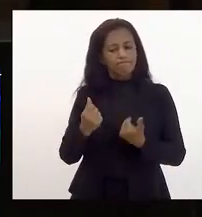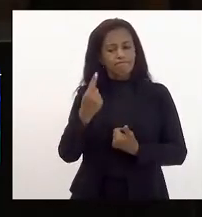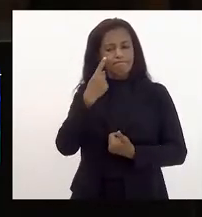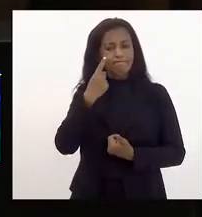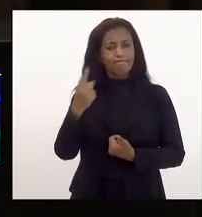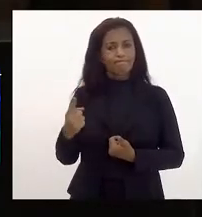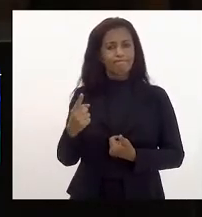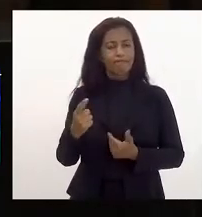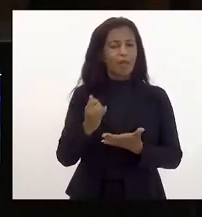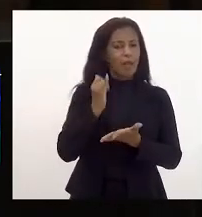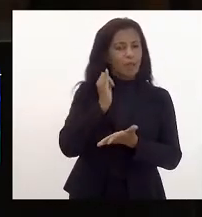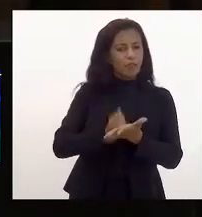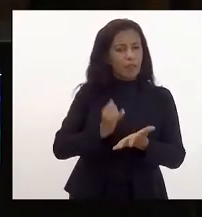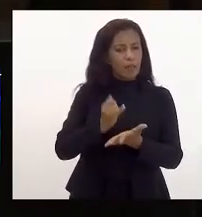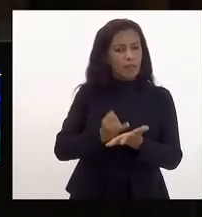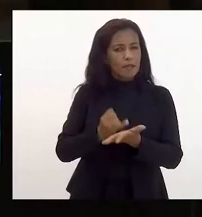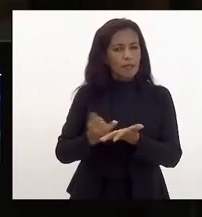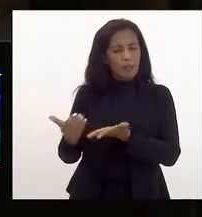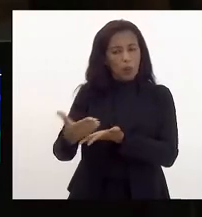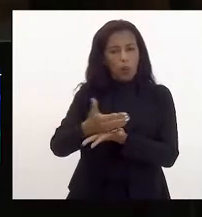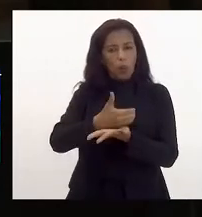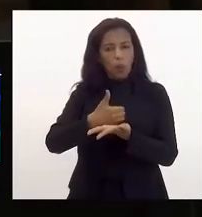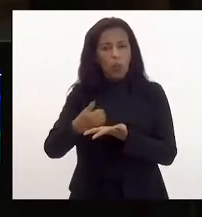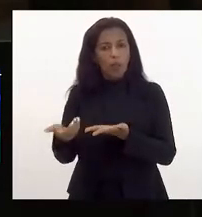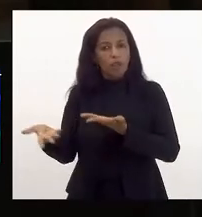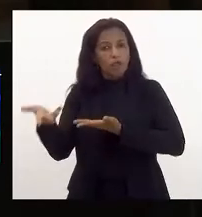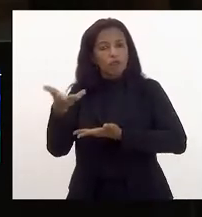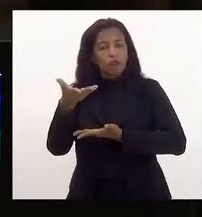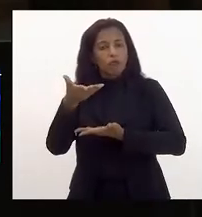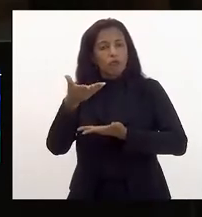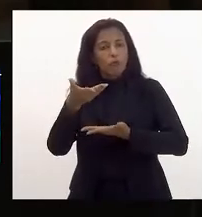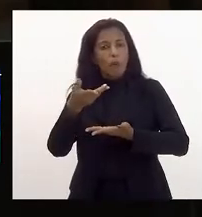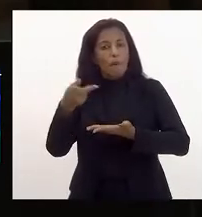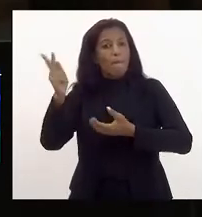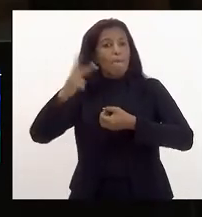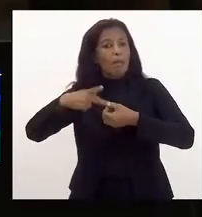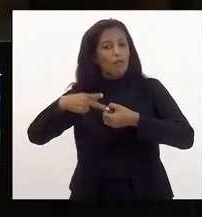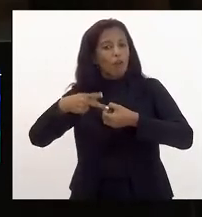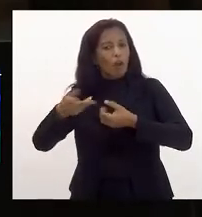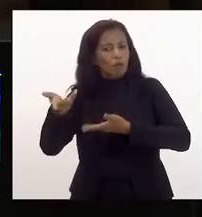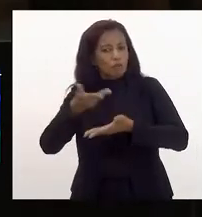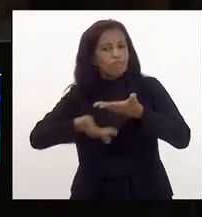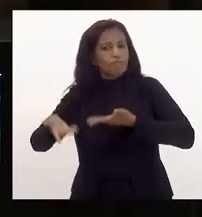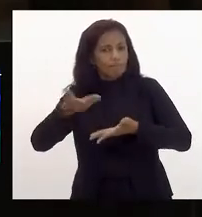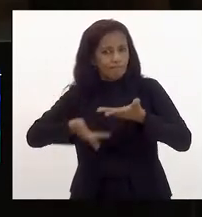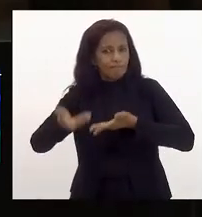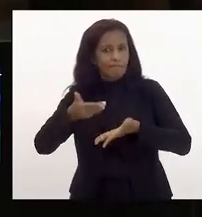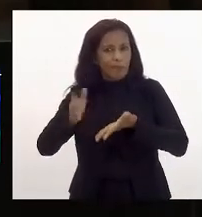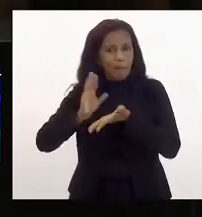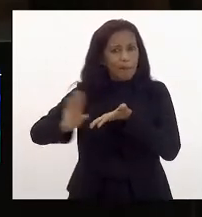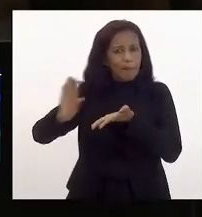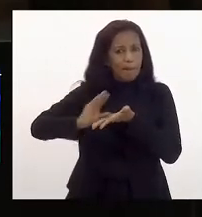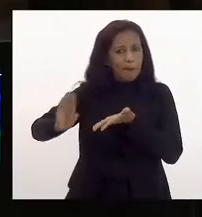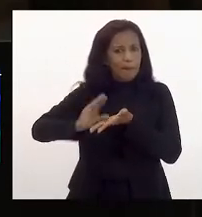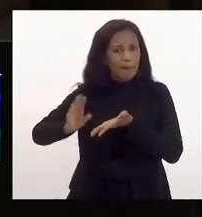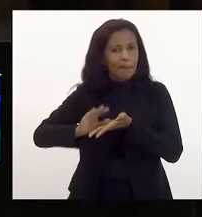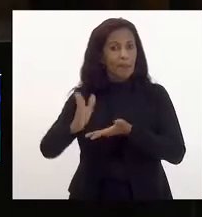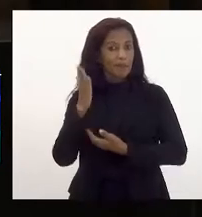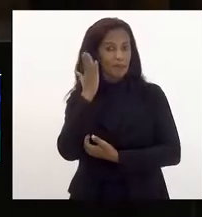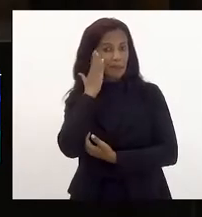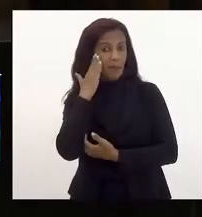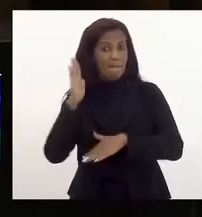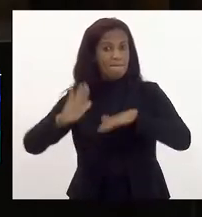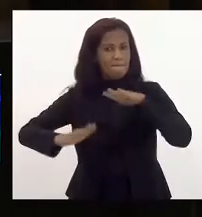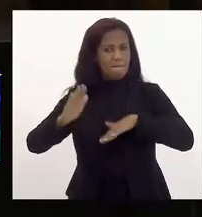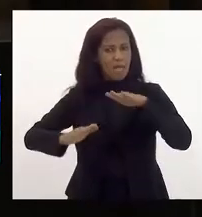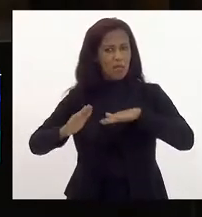as receitas tributárias e os royalties do petróleo mas a gente precisa saber que mesmo com o aumento de